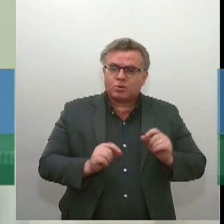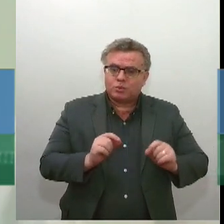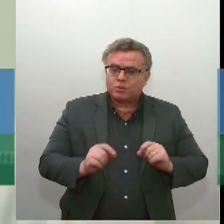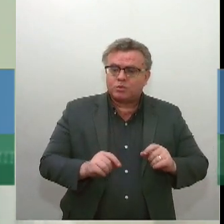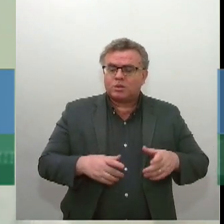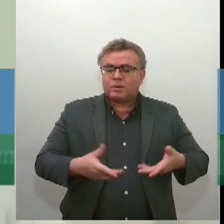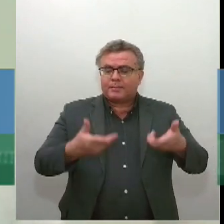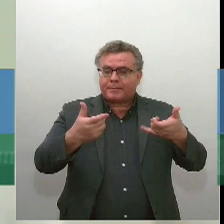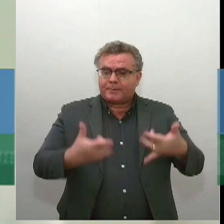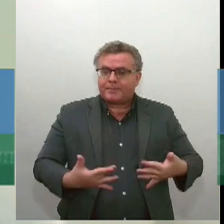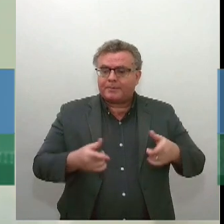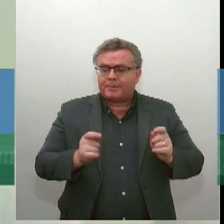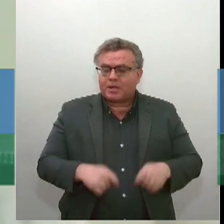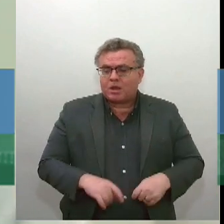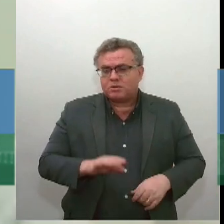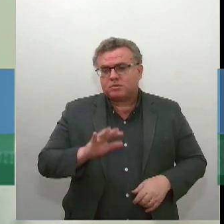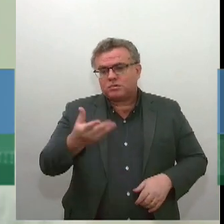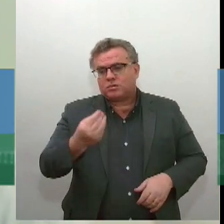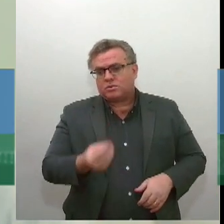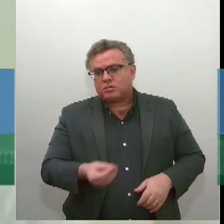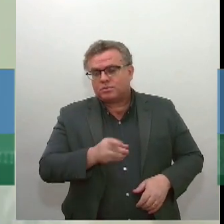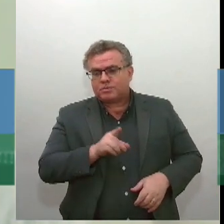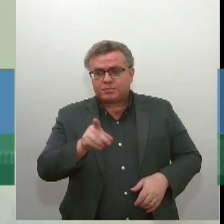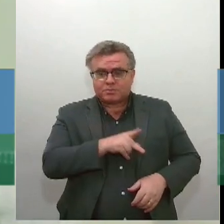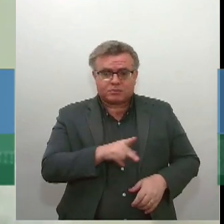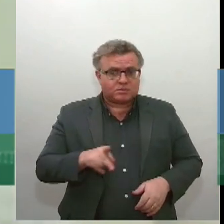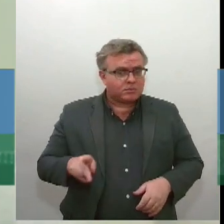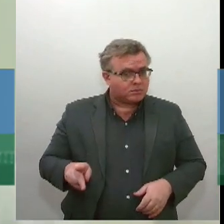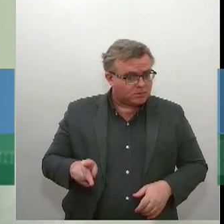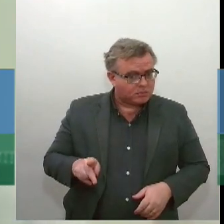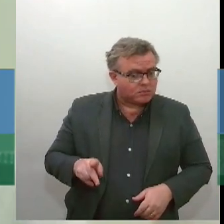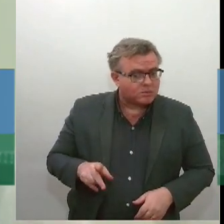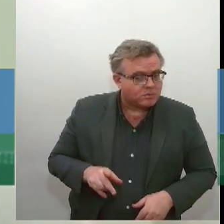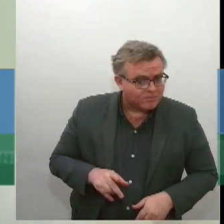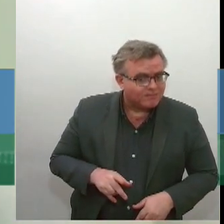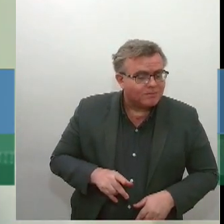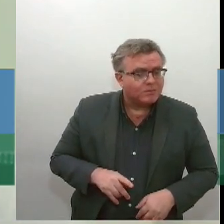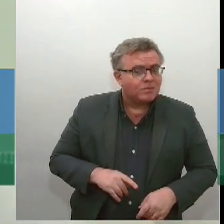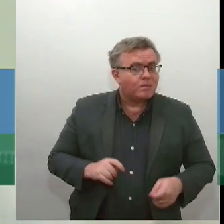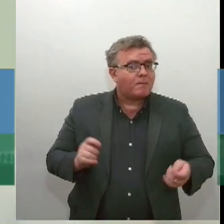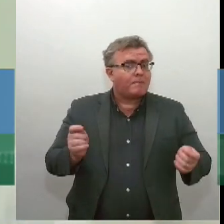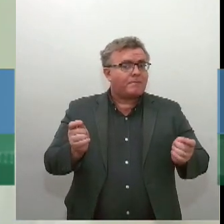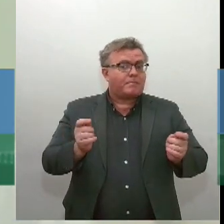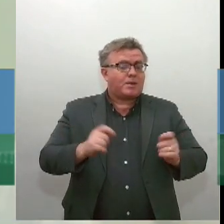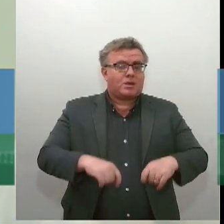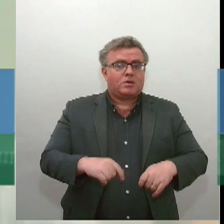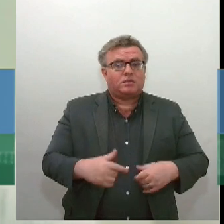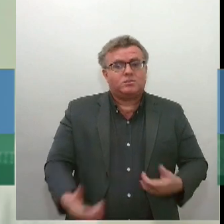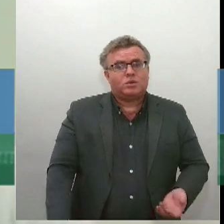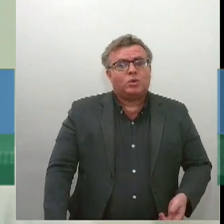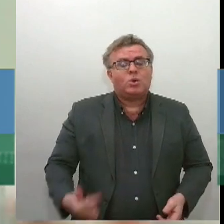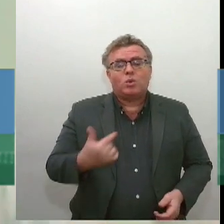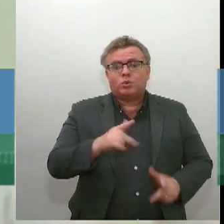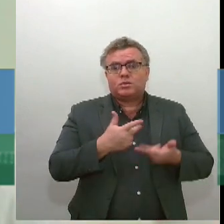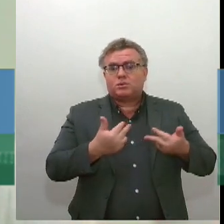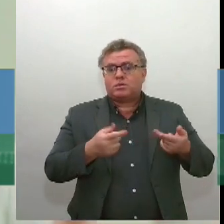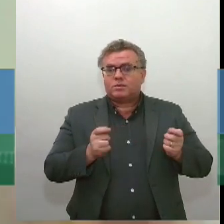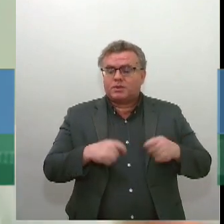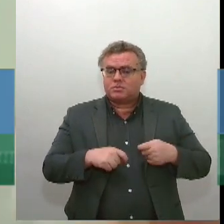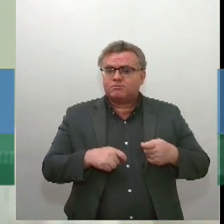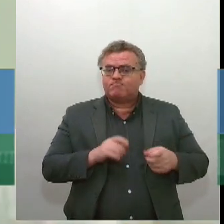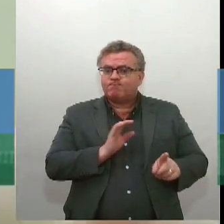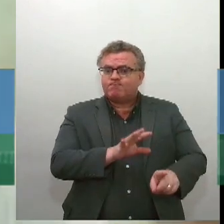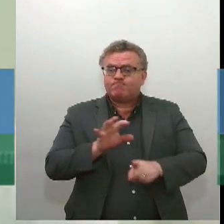algum ato que é do presidente da Câmara, do presidente do Senado, que possa ser por uma outra ação, normalmente é um mandado de segurança que